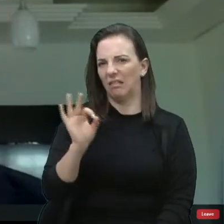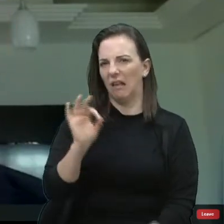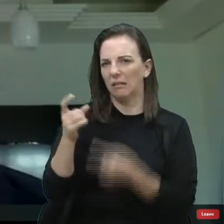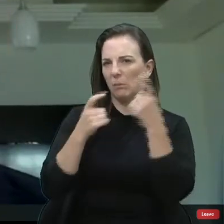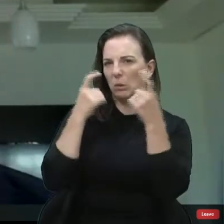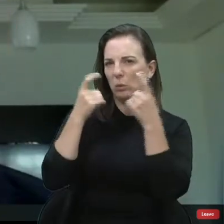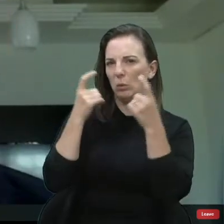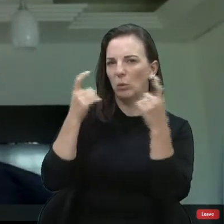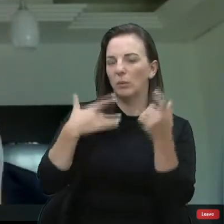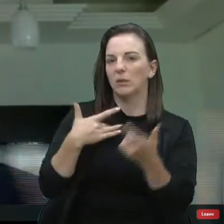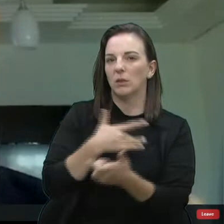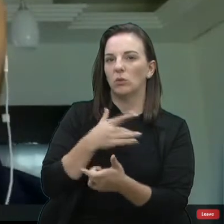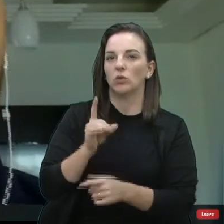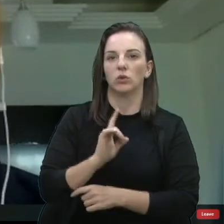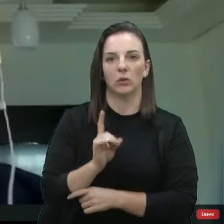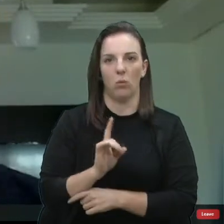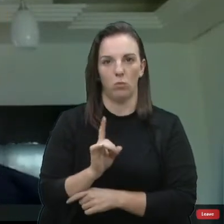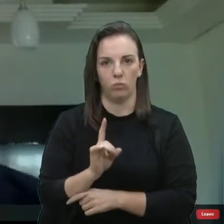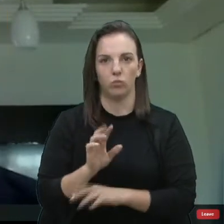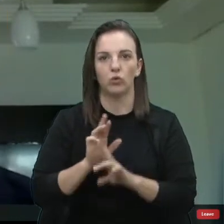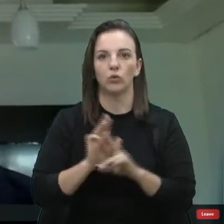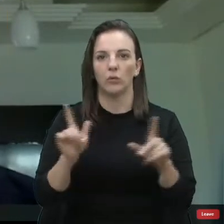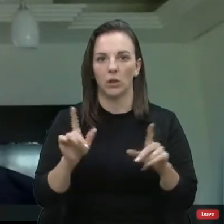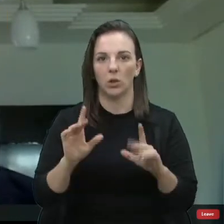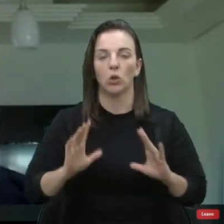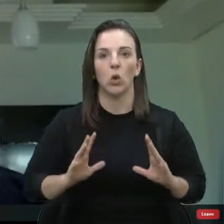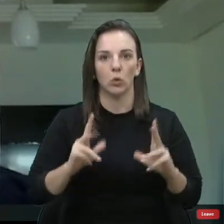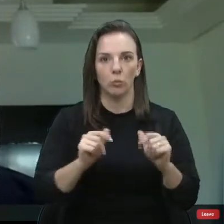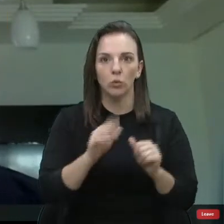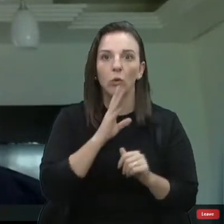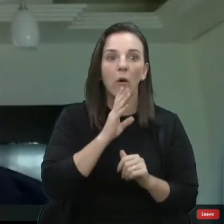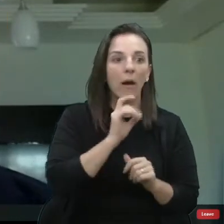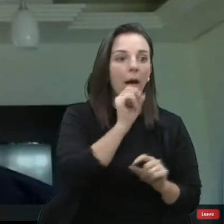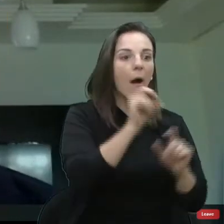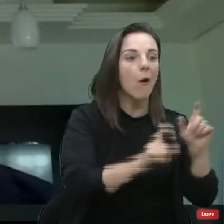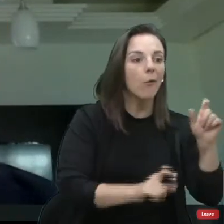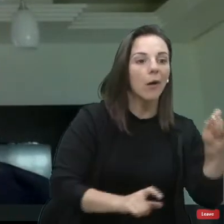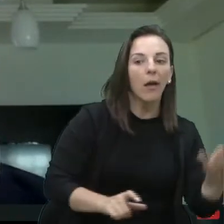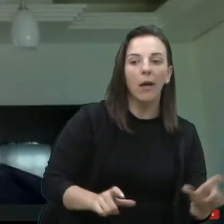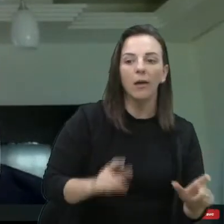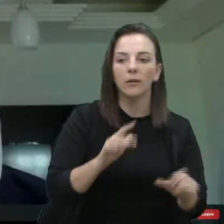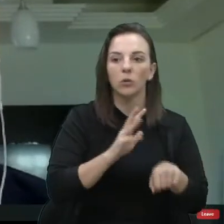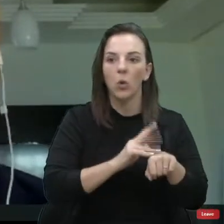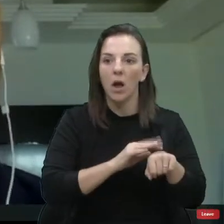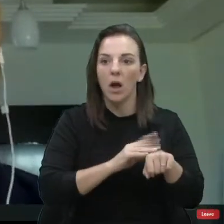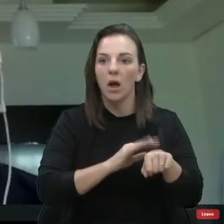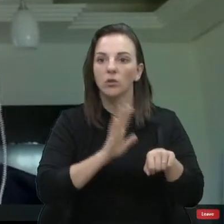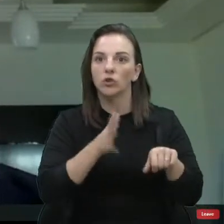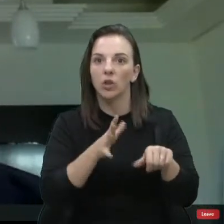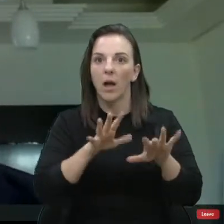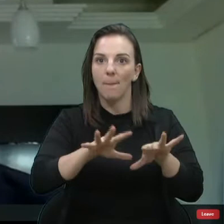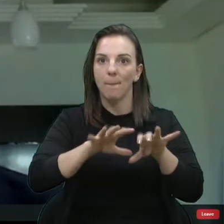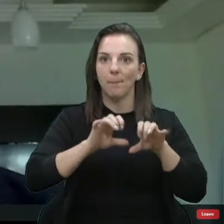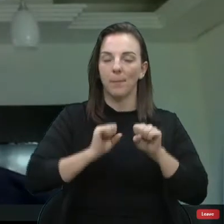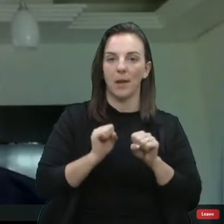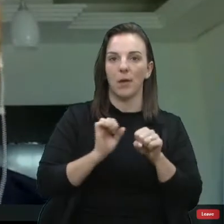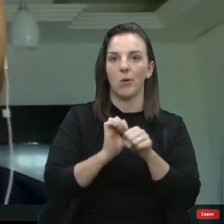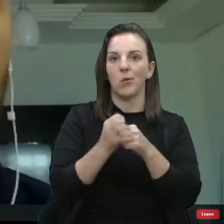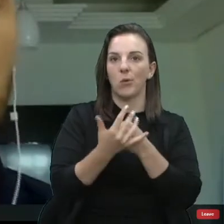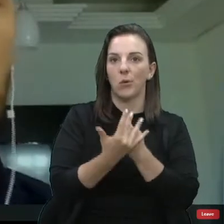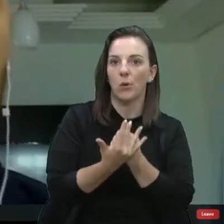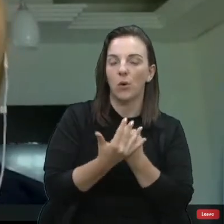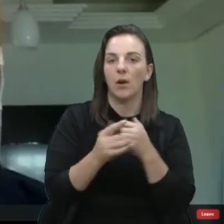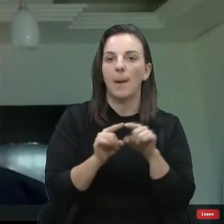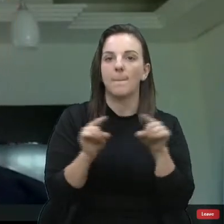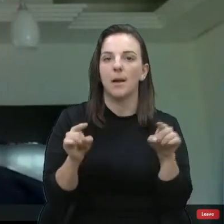Eu acho que todo mundo tem alguém que conhece, que está doente, enfim, que passou por isso, mas a gente também conhece um monte de gente que está